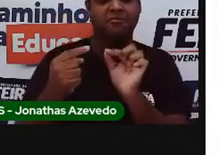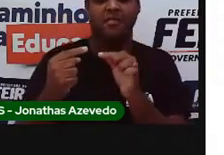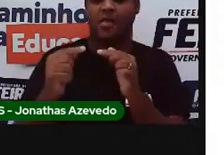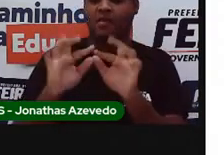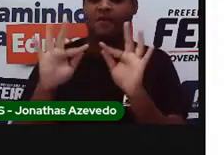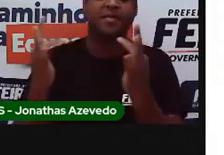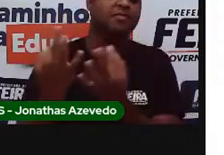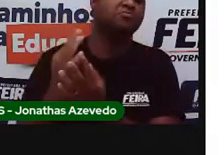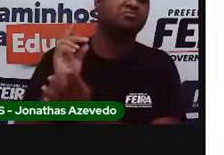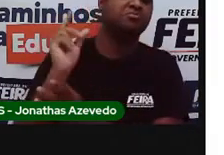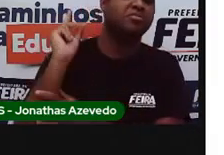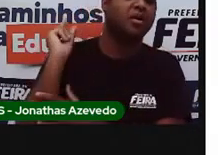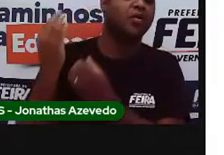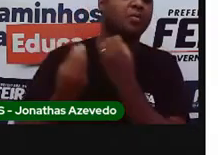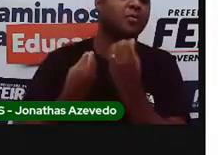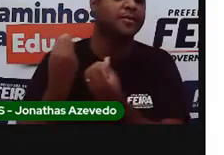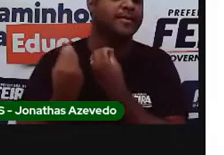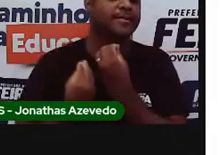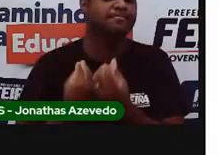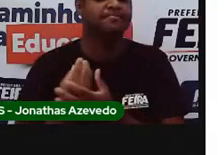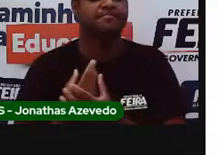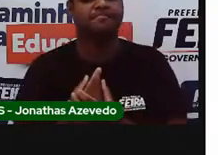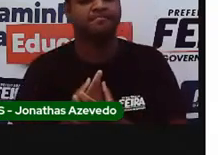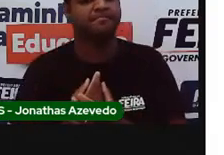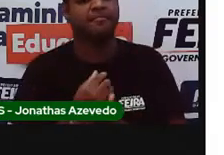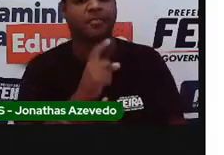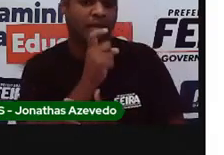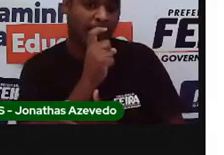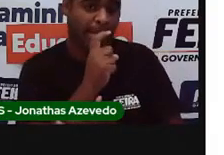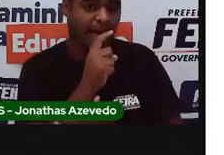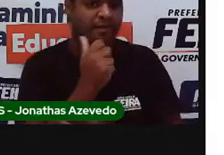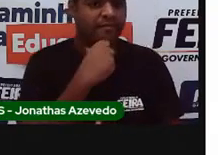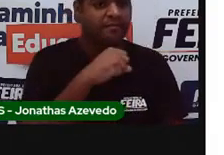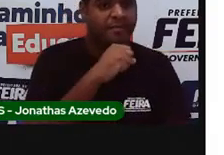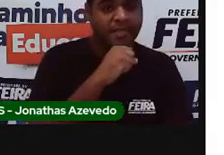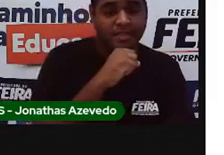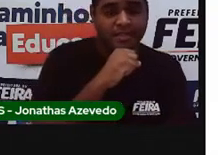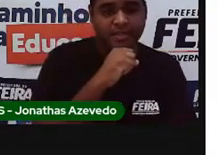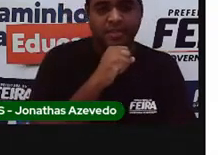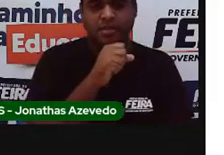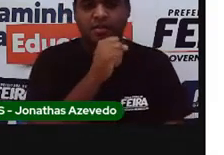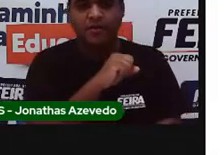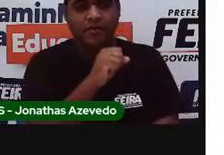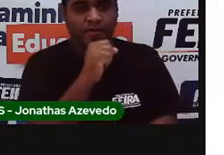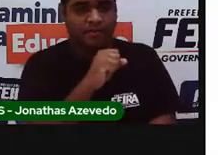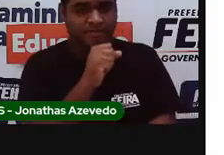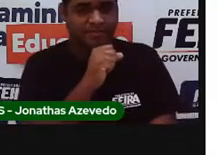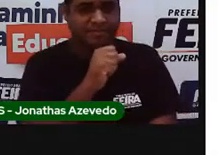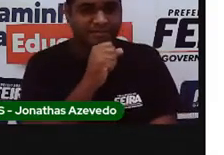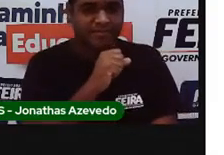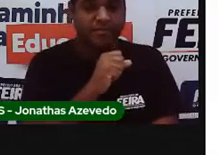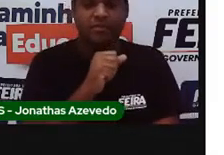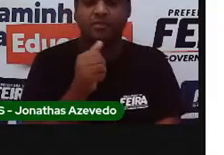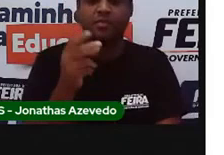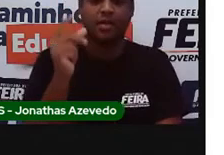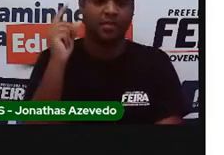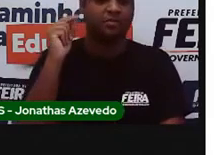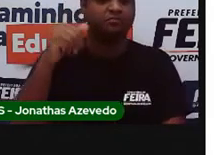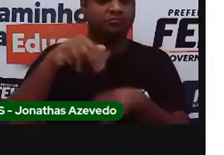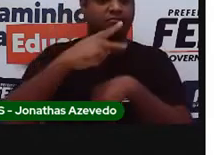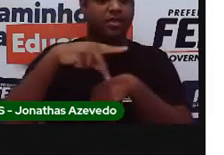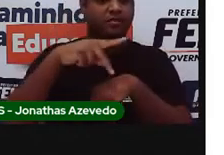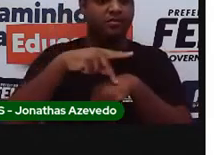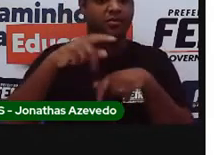familiares? Os parentes do papai, da mamãe, dos avós vieram de outro país?